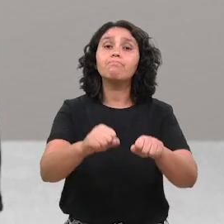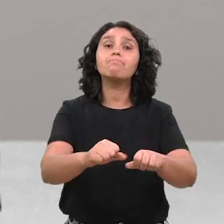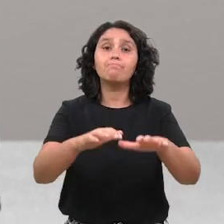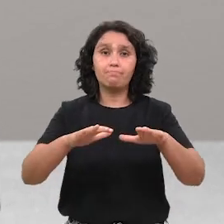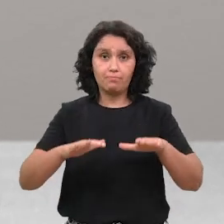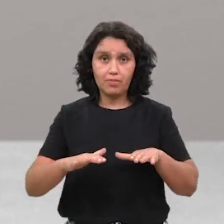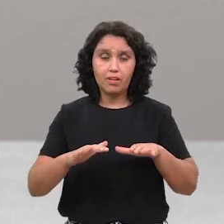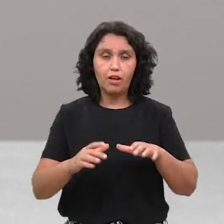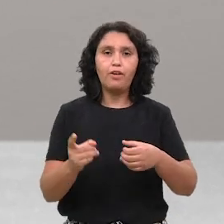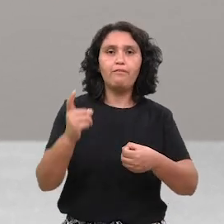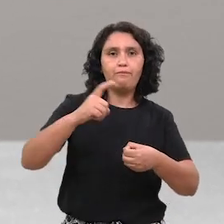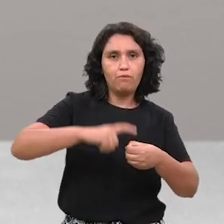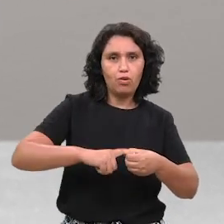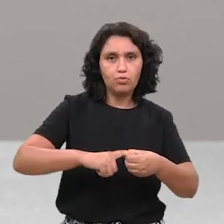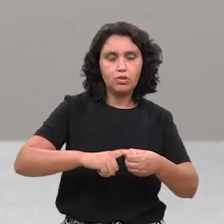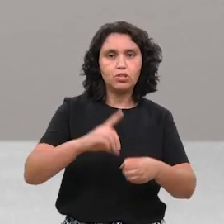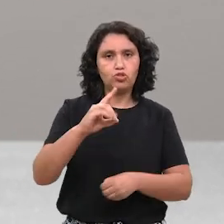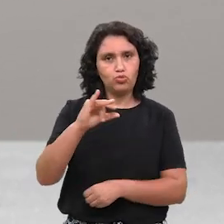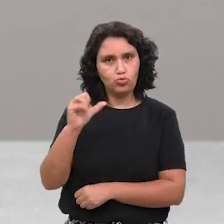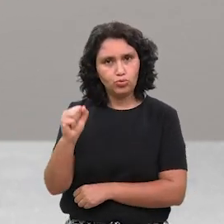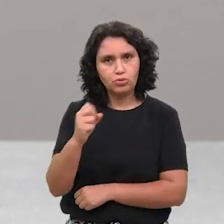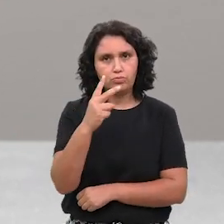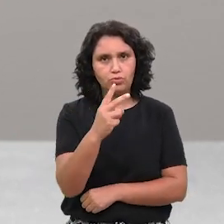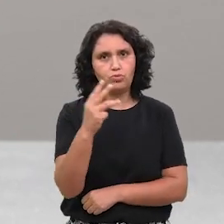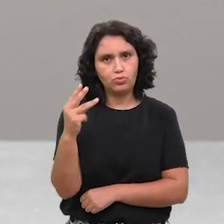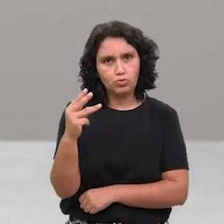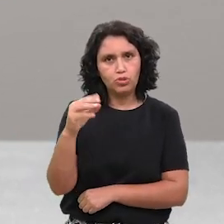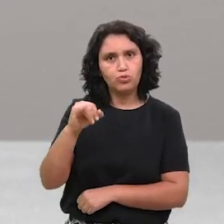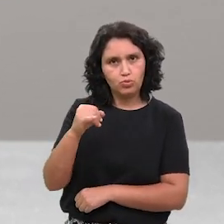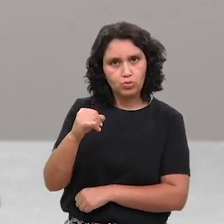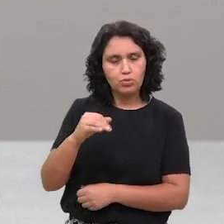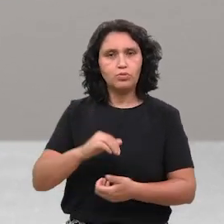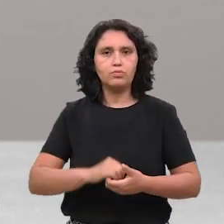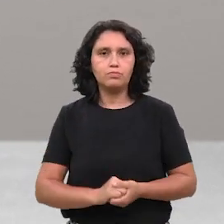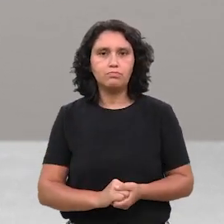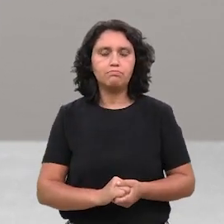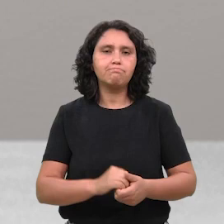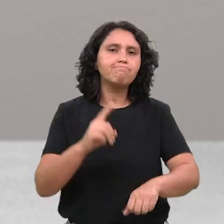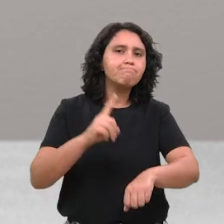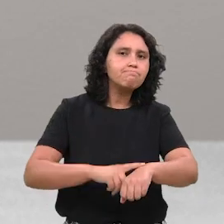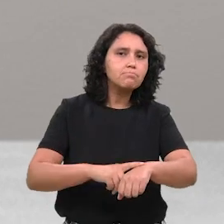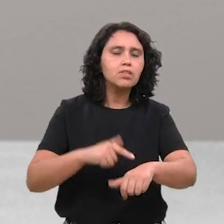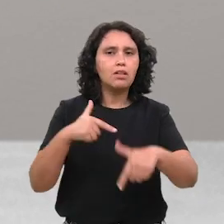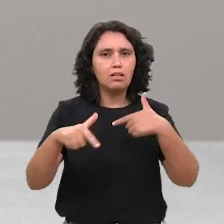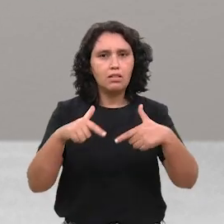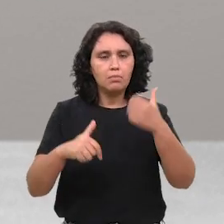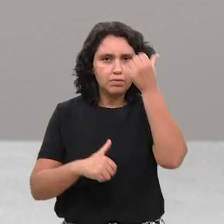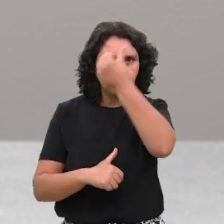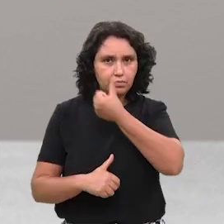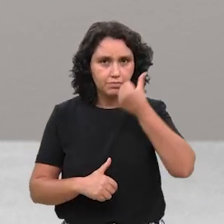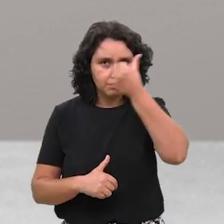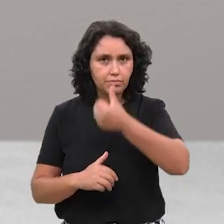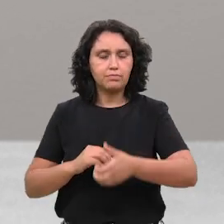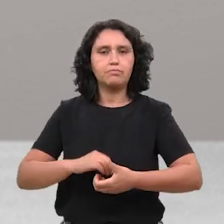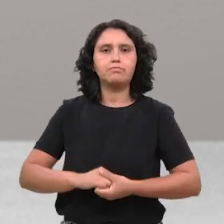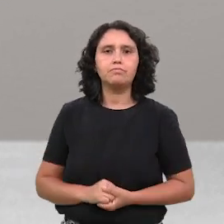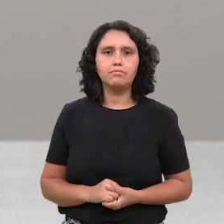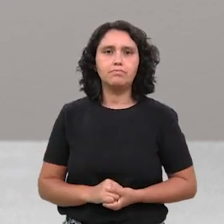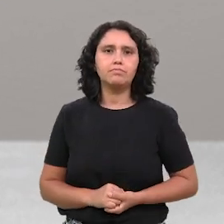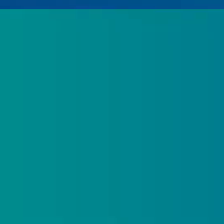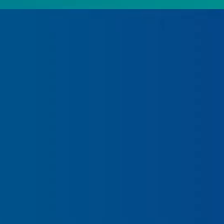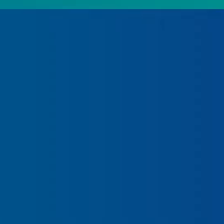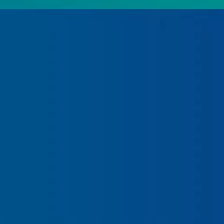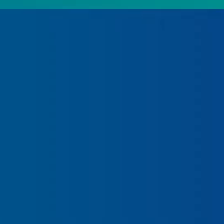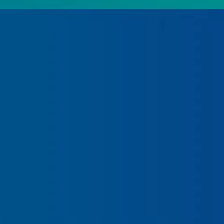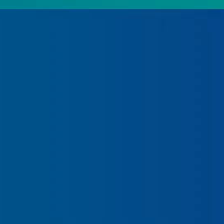O recesso parlamentar em Erechim termina no próximo dia 23 de janeiro. Confira como será o funcionamento da Câmara de Vereadores em razão do turno